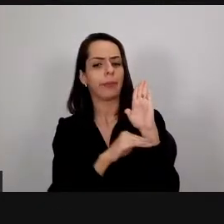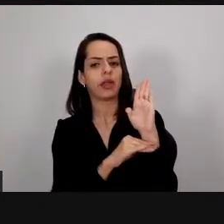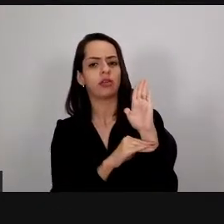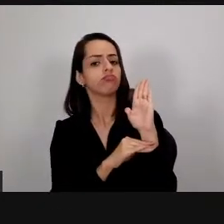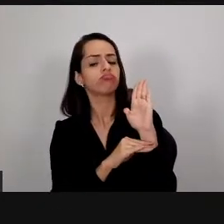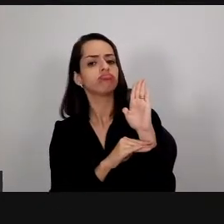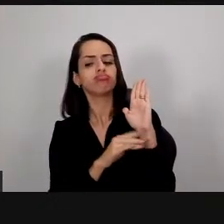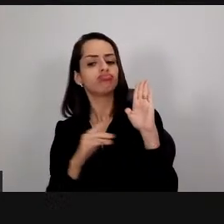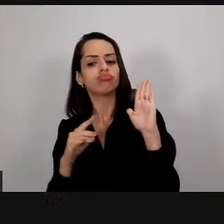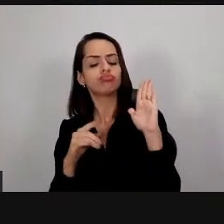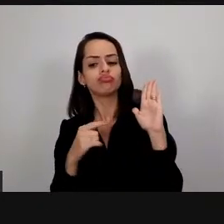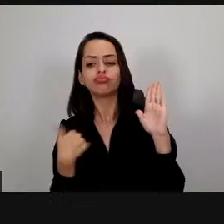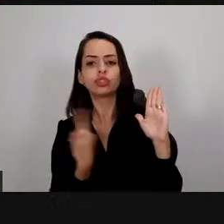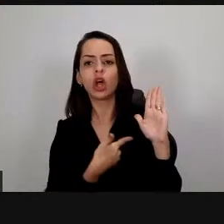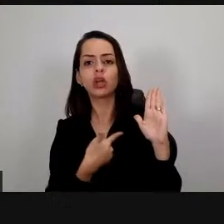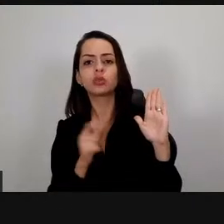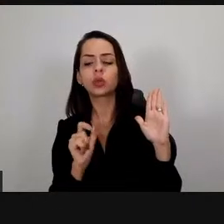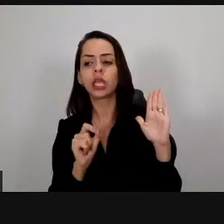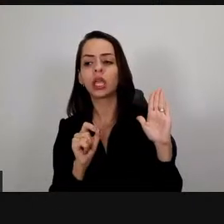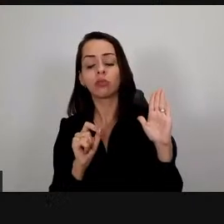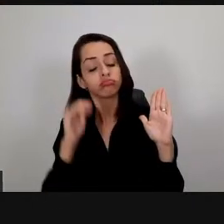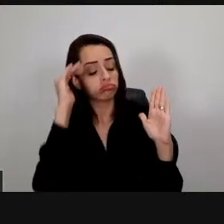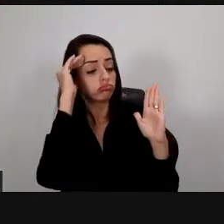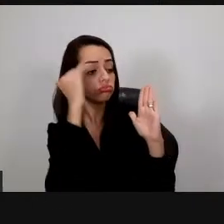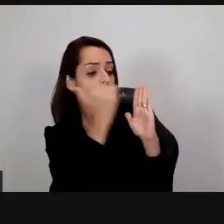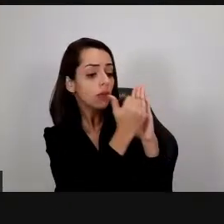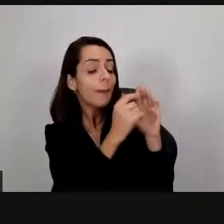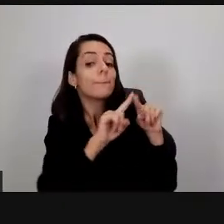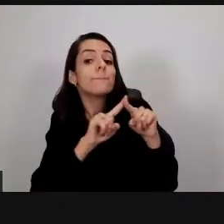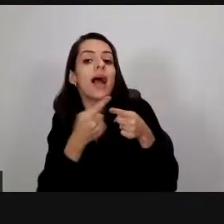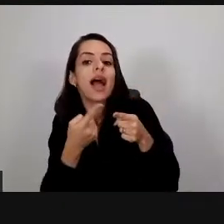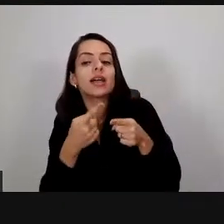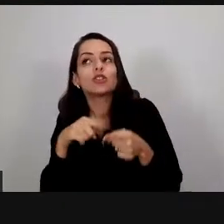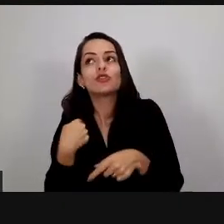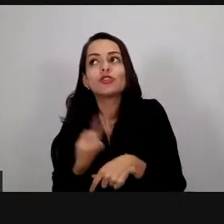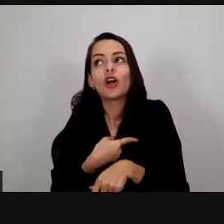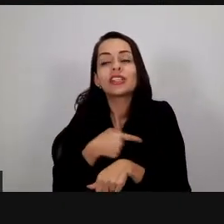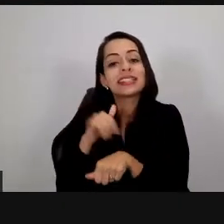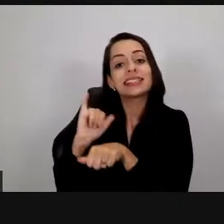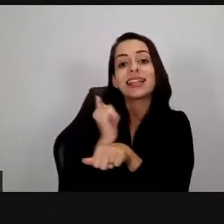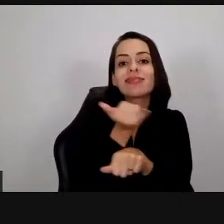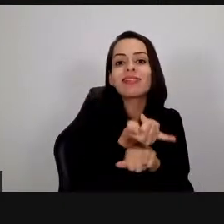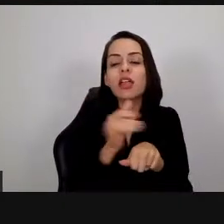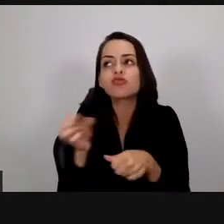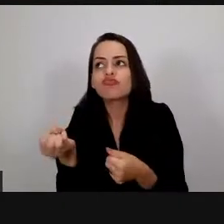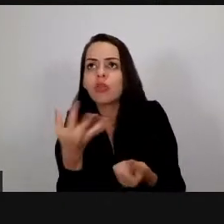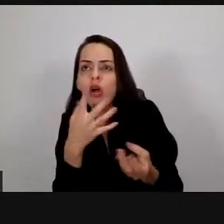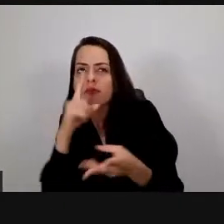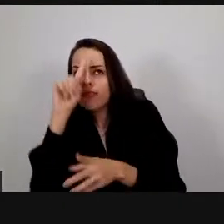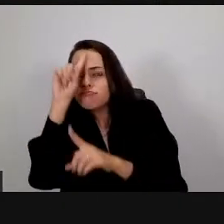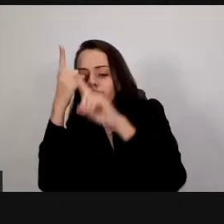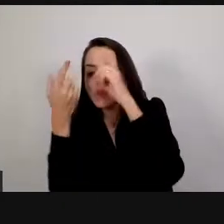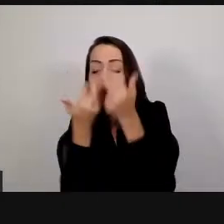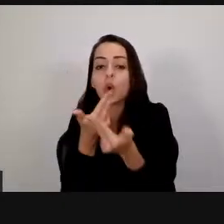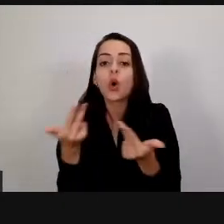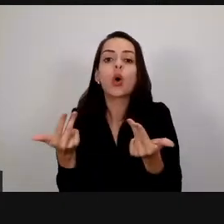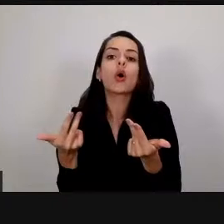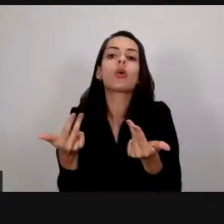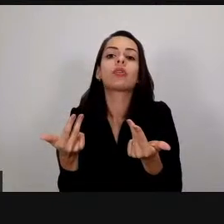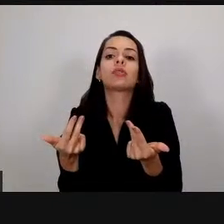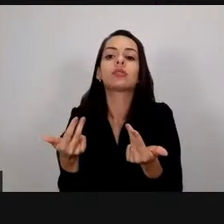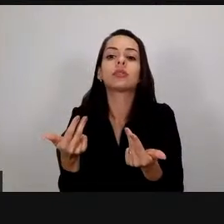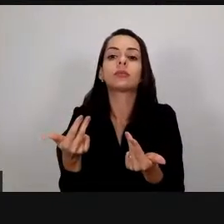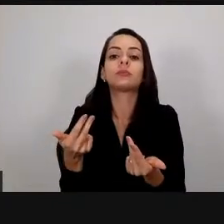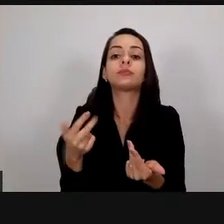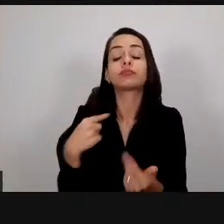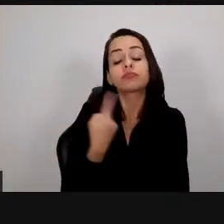está trabalhando assim não estamos ferindo né o regulamento tudo porque é uma possibilidade a gente está trabalhando com a aprendizagem baseada